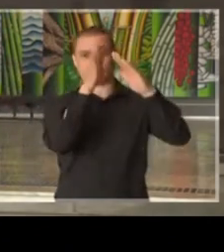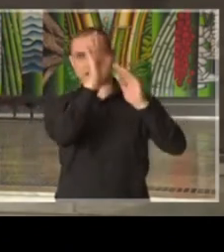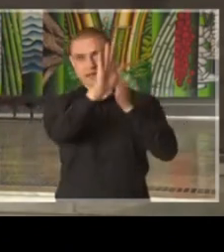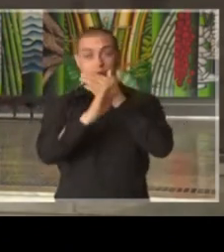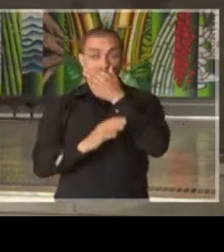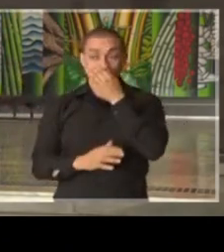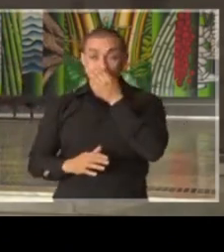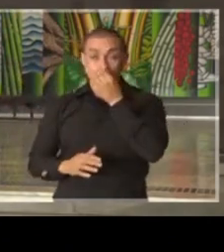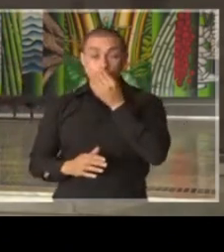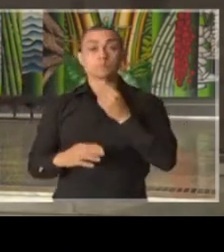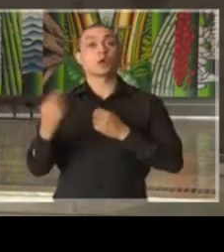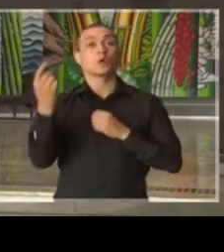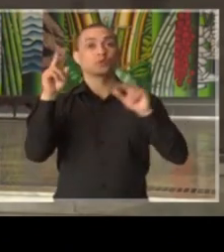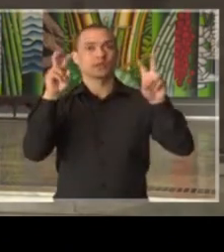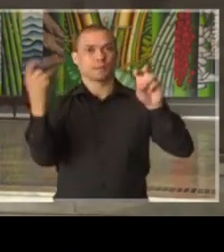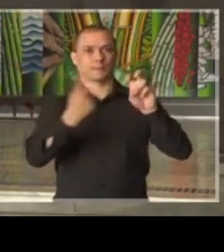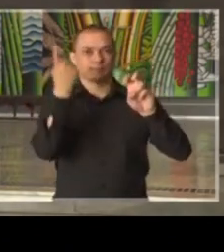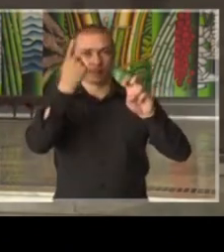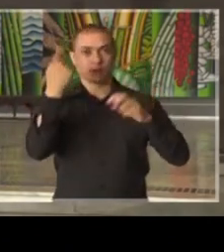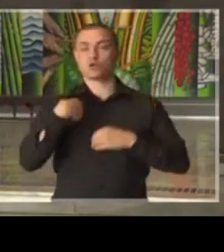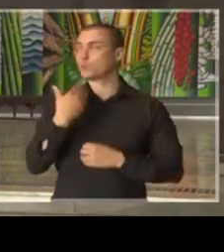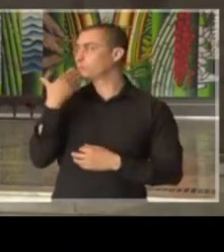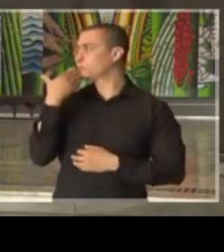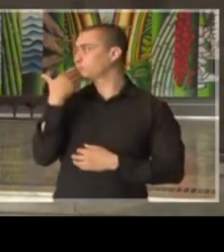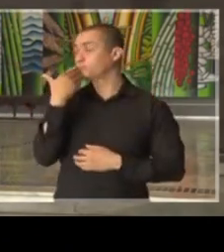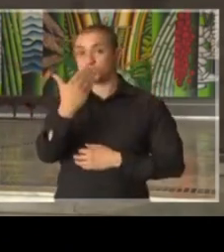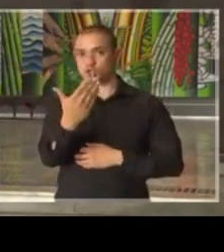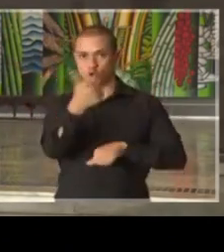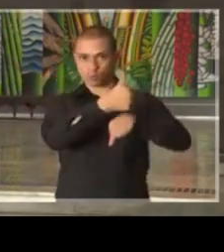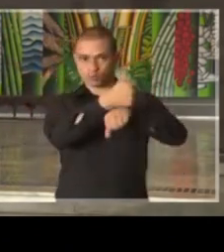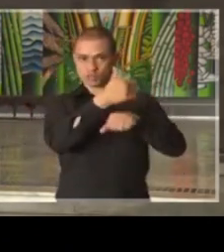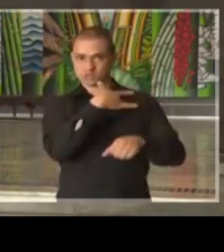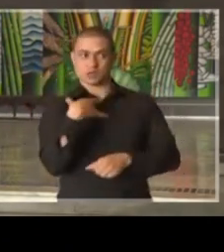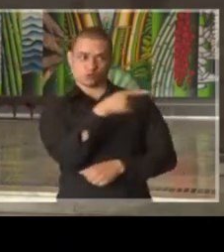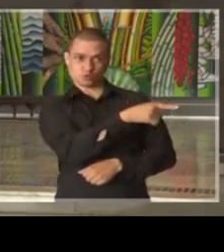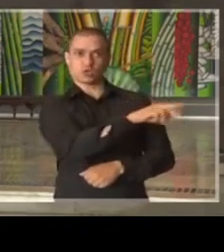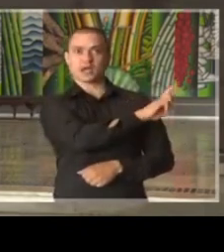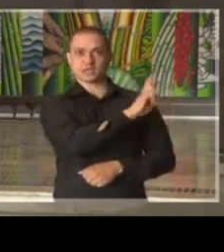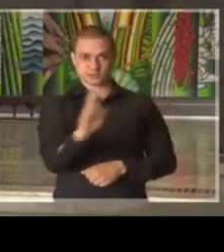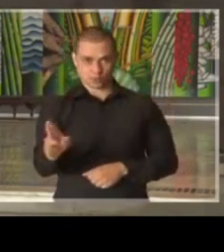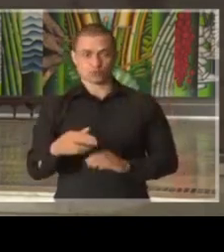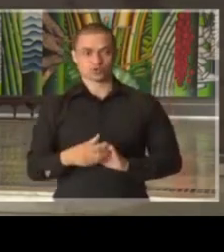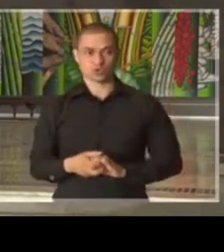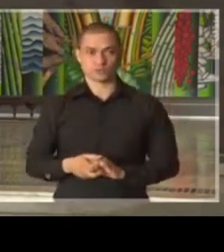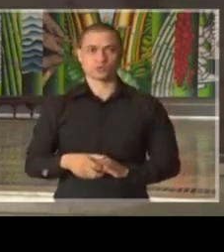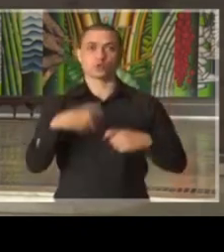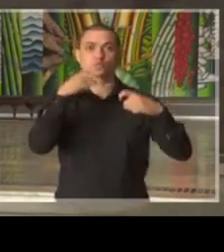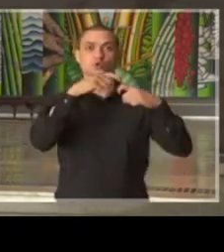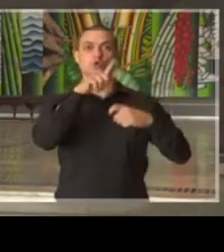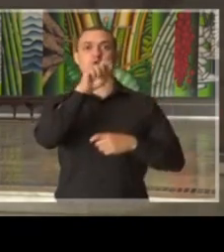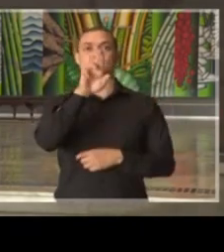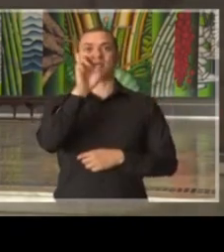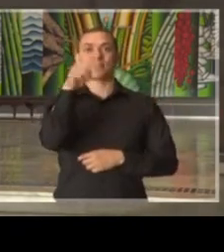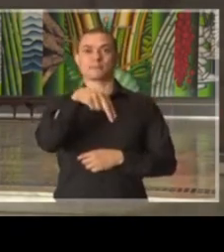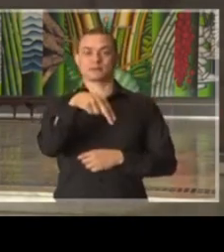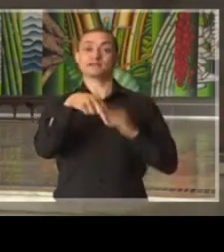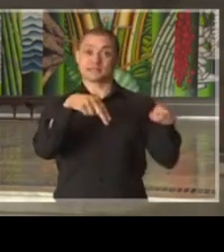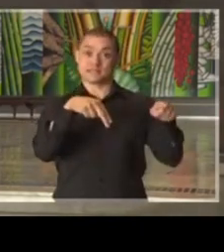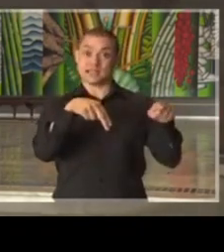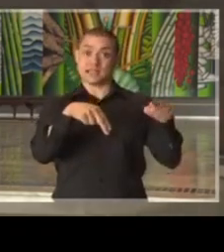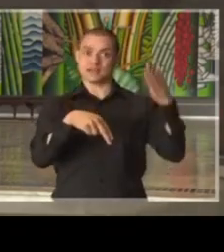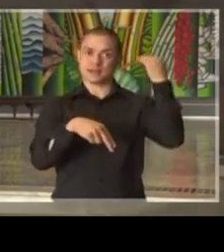No primeiro tema, eu vou pedir que os profissionais de saúde respondam, obviamente, o doutor Henrique Guerma, que, aliás, foi